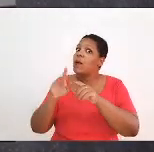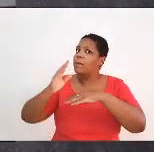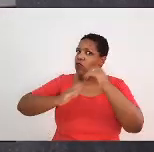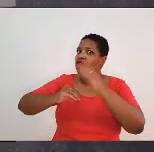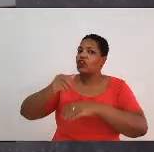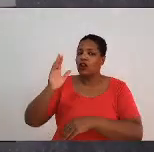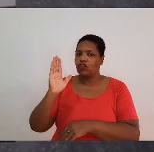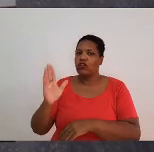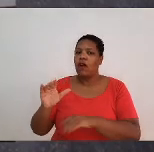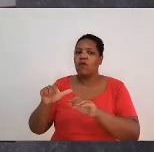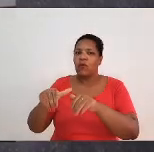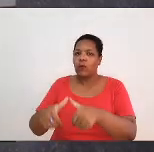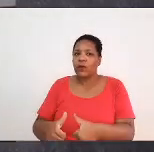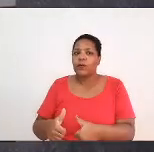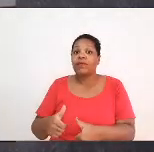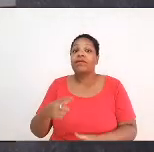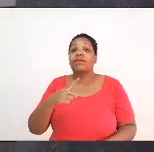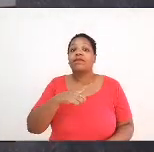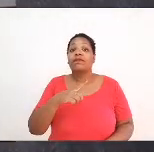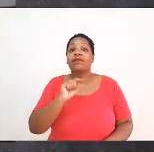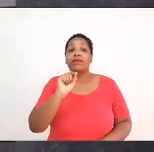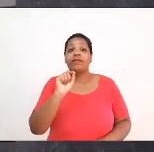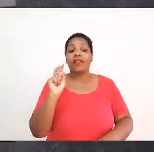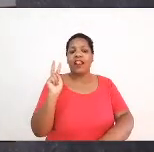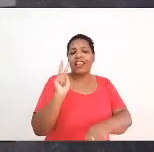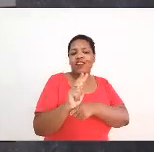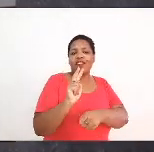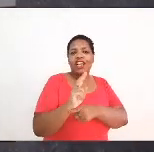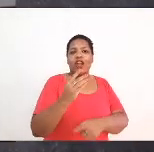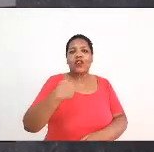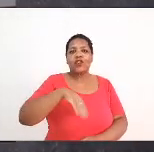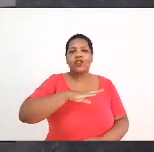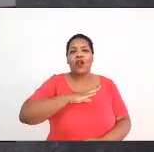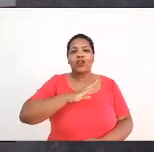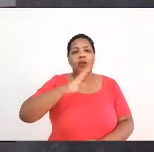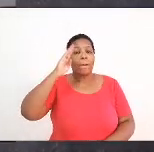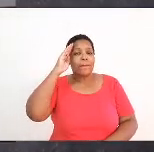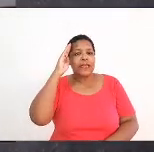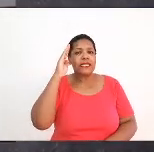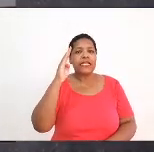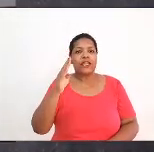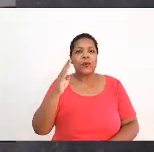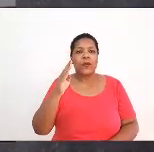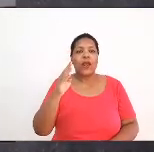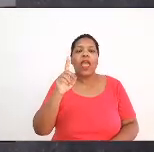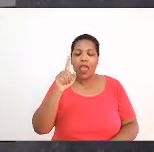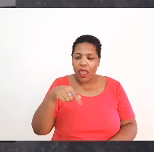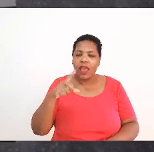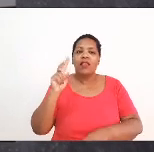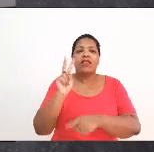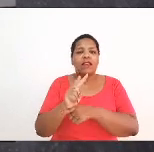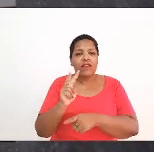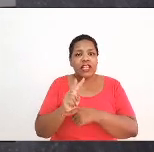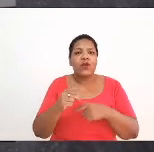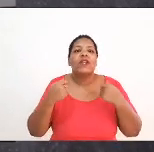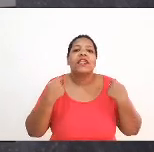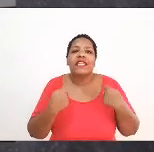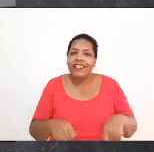nossos princípios, né, passa por defender o necessário diálogo.